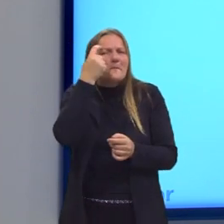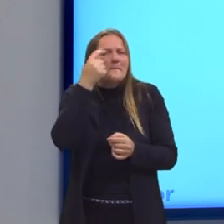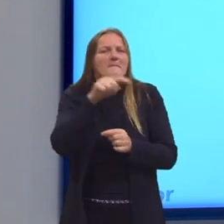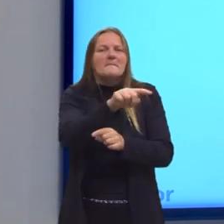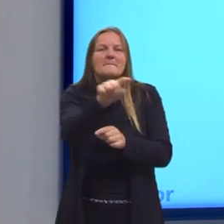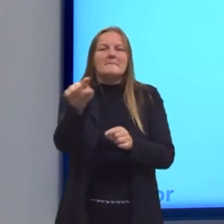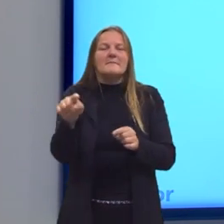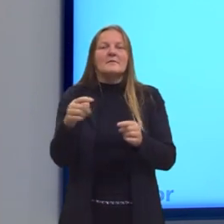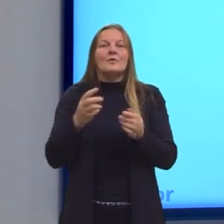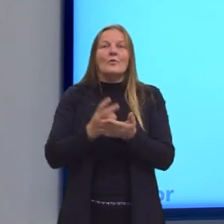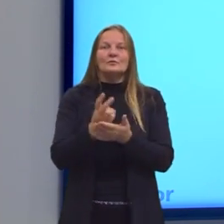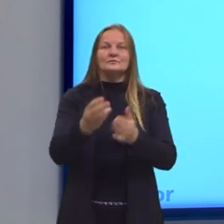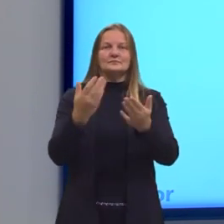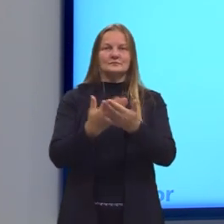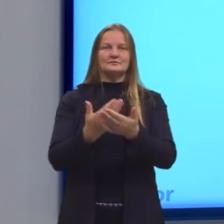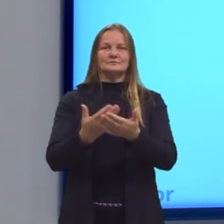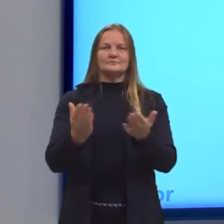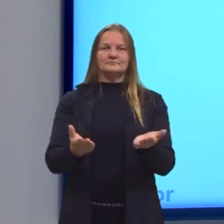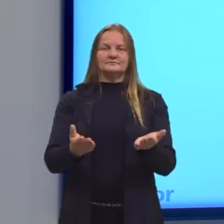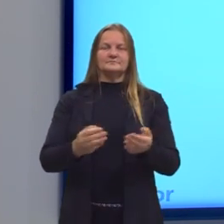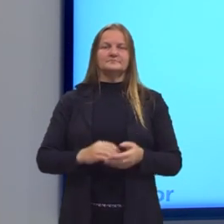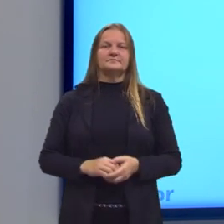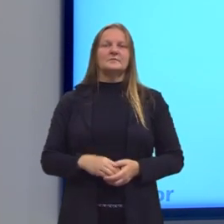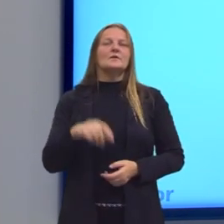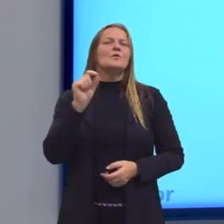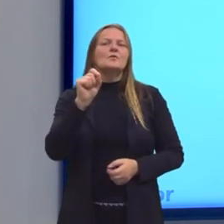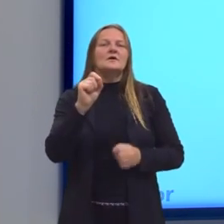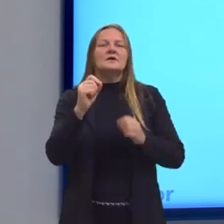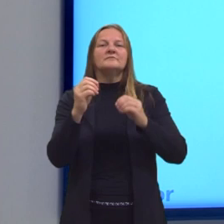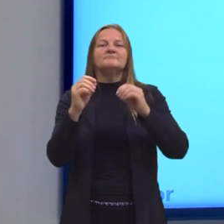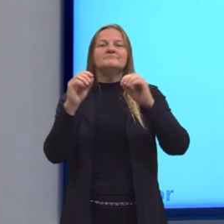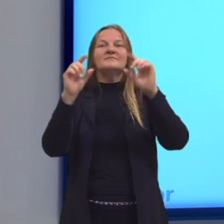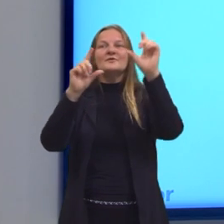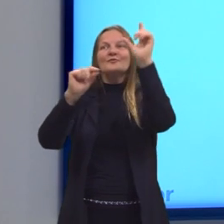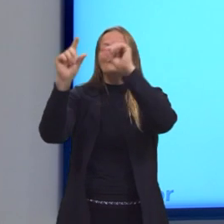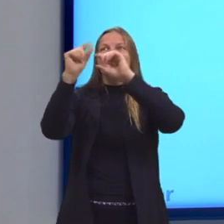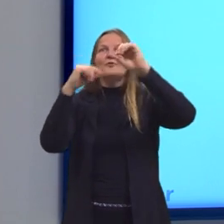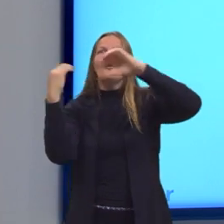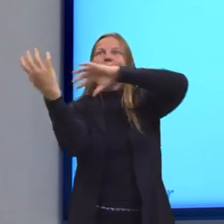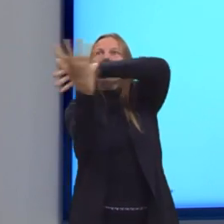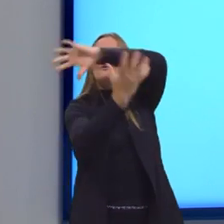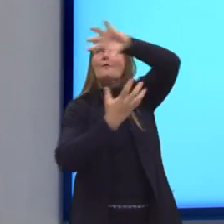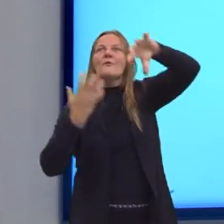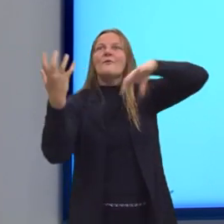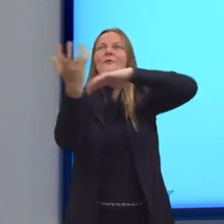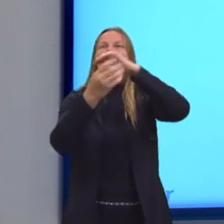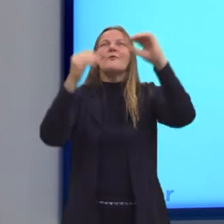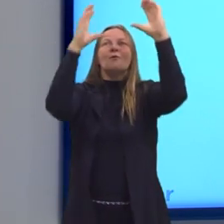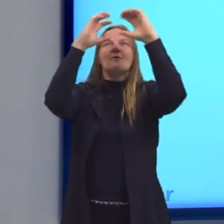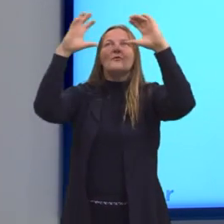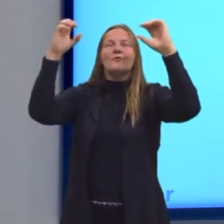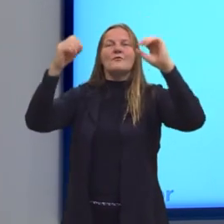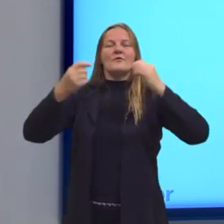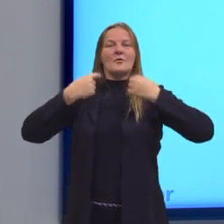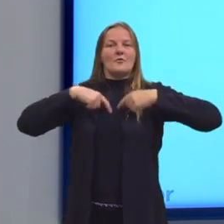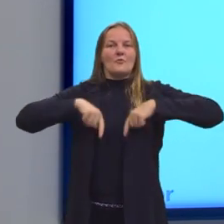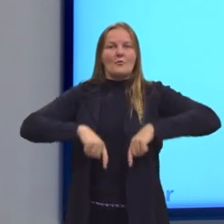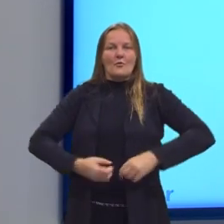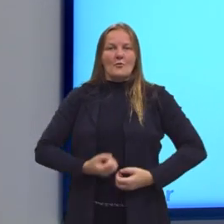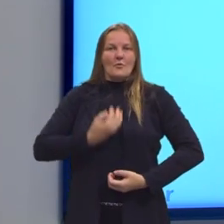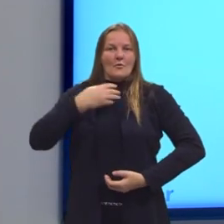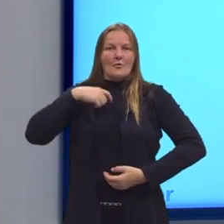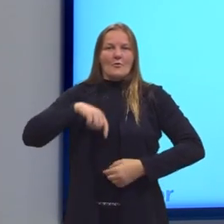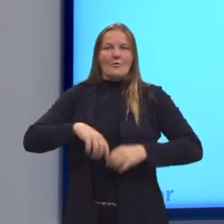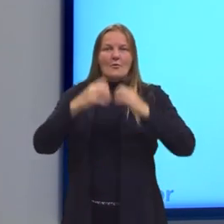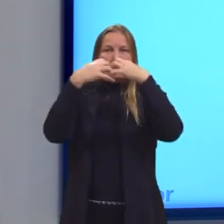para nós darmos continuidade. O que as galáxias, as nuvens, o sistema nervoso, as montanhas